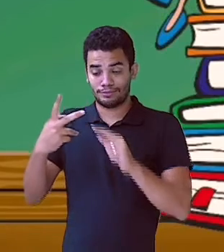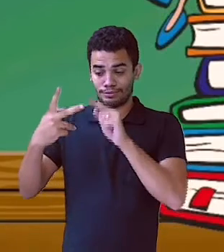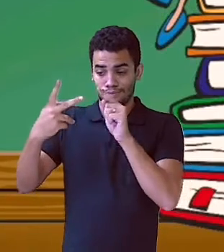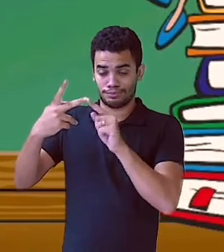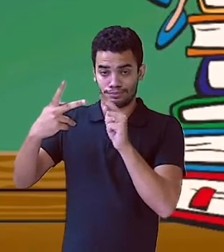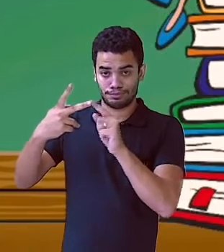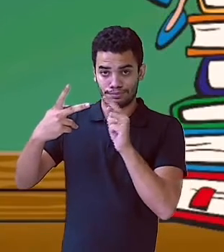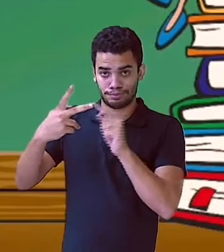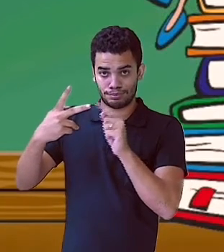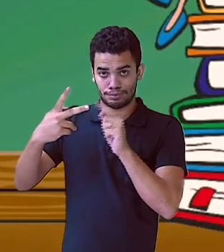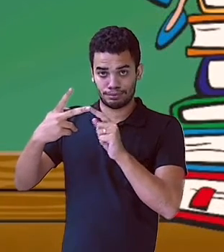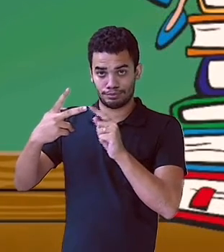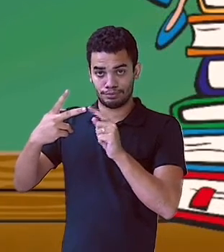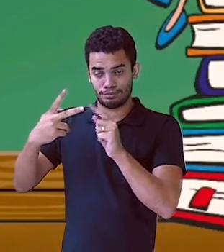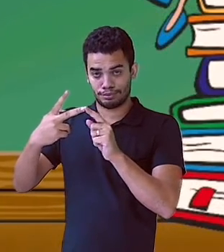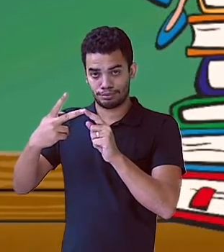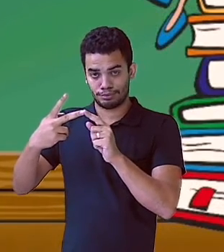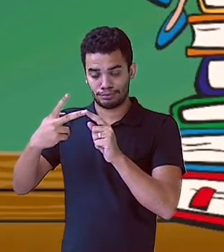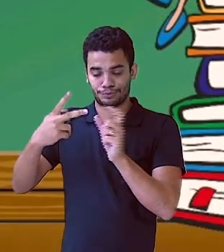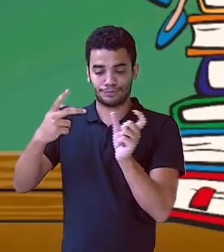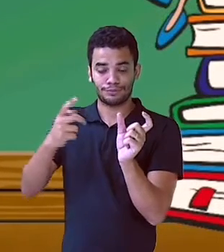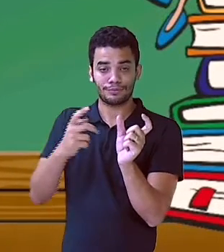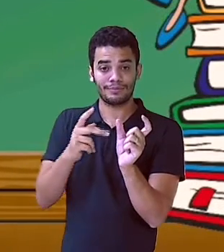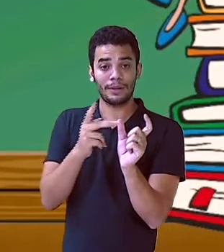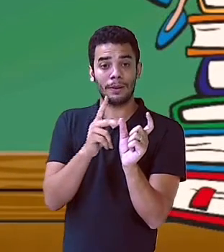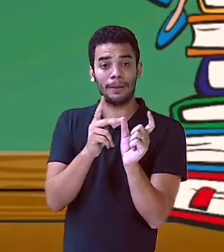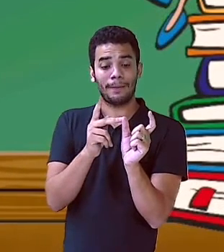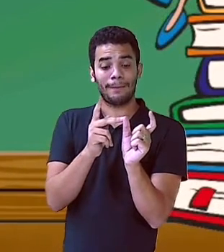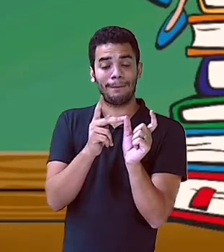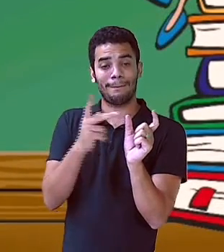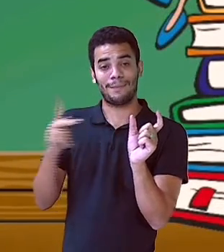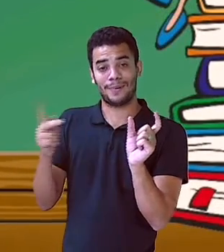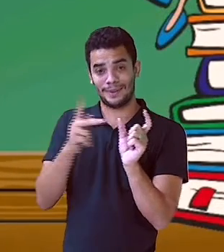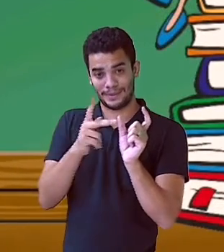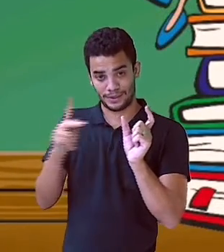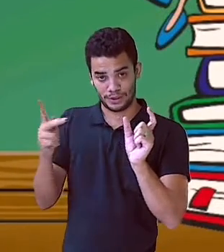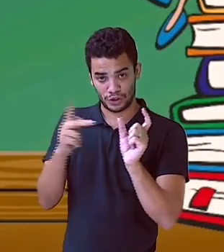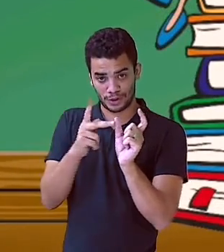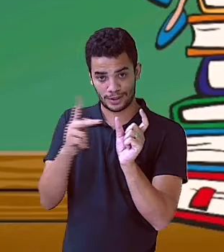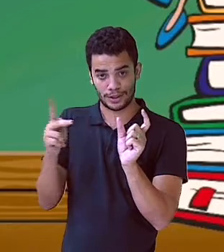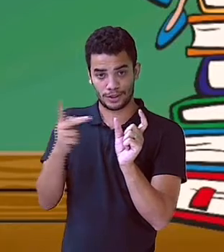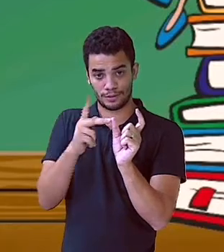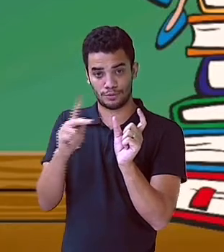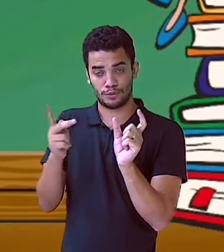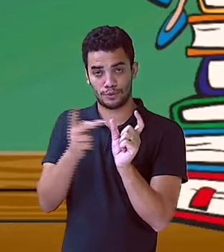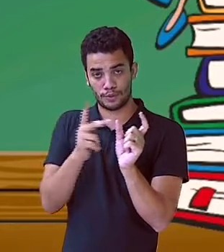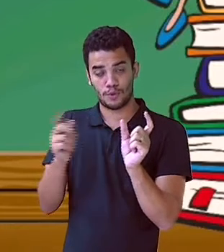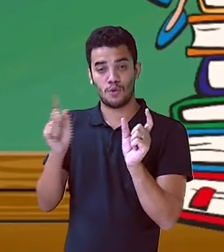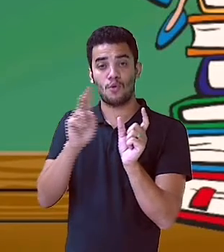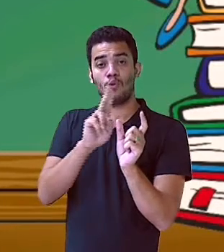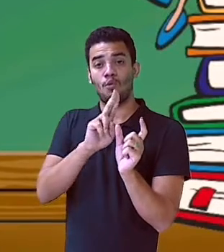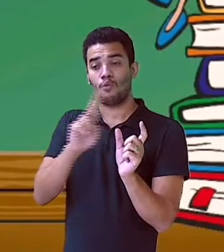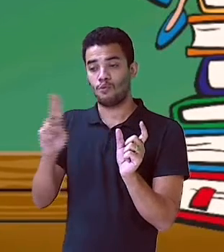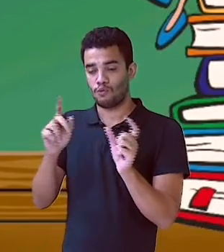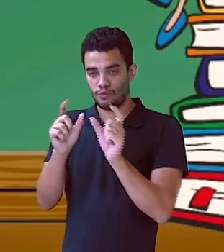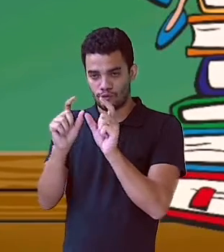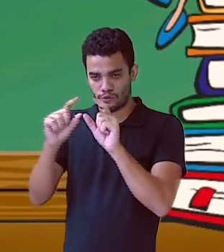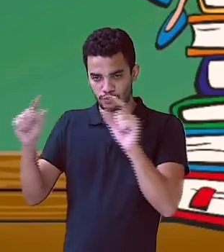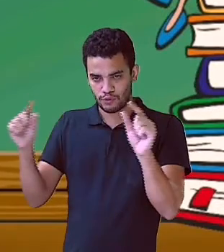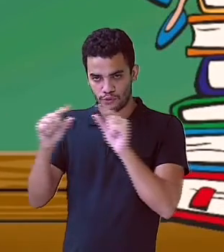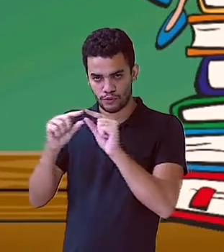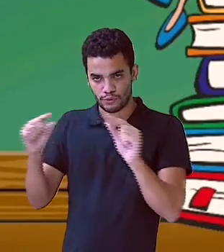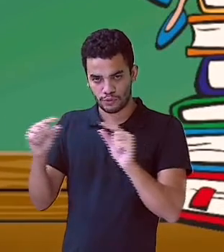Hum, aqui precisamos ter atenção, hein, estudantes? Vamos lá juntos, então. Percebam que no predicado nominal,